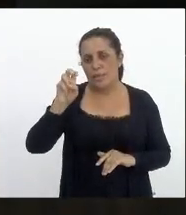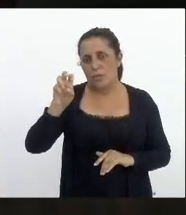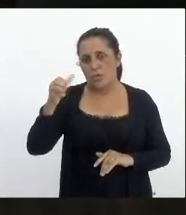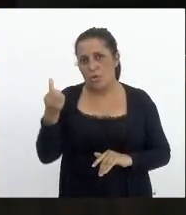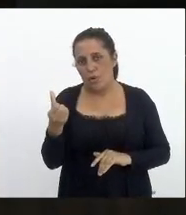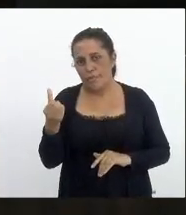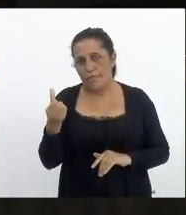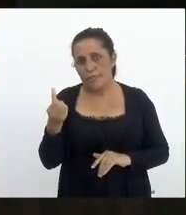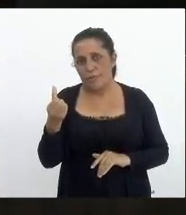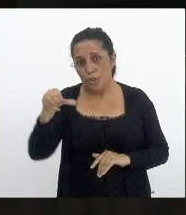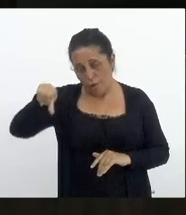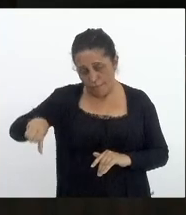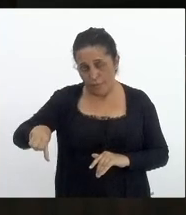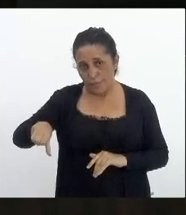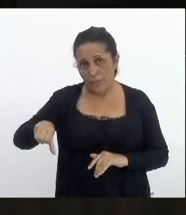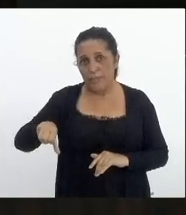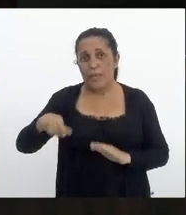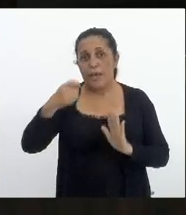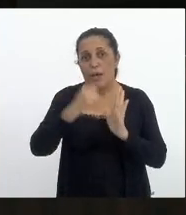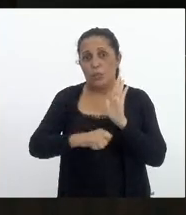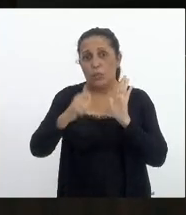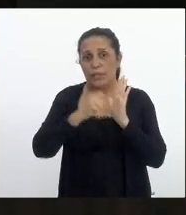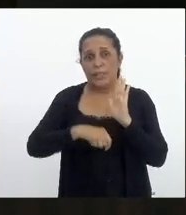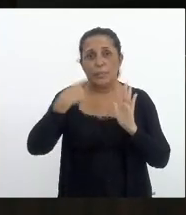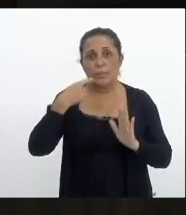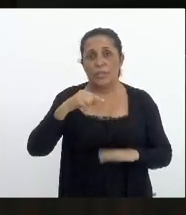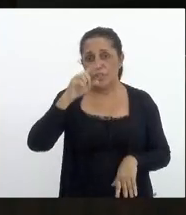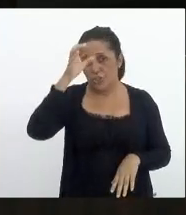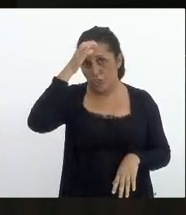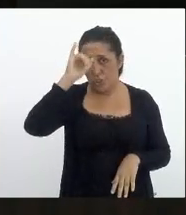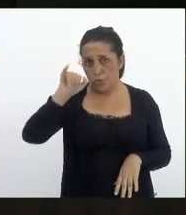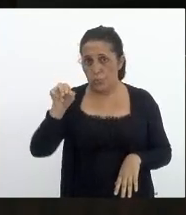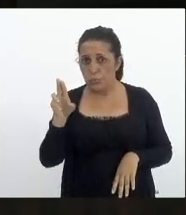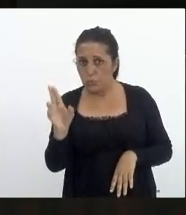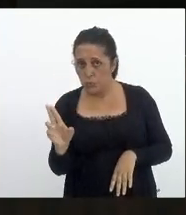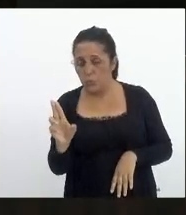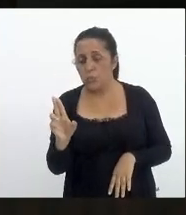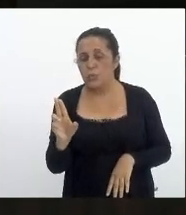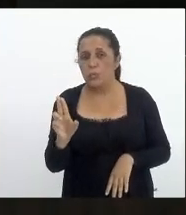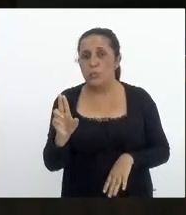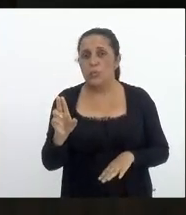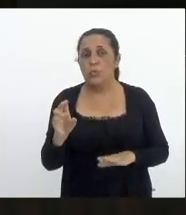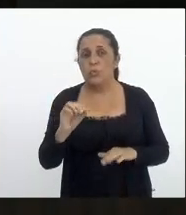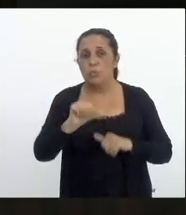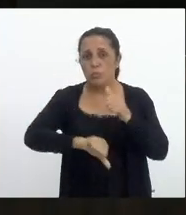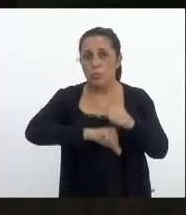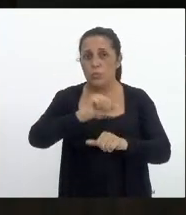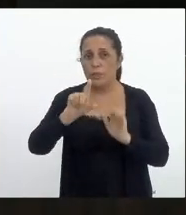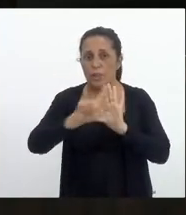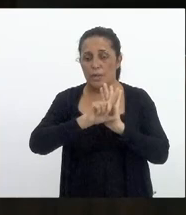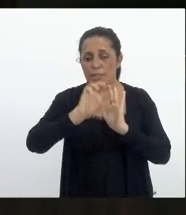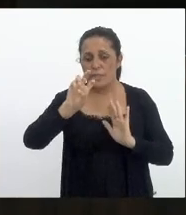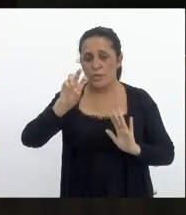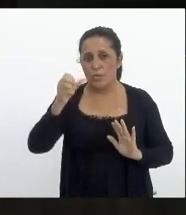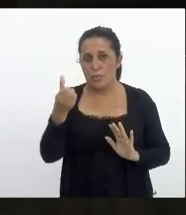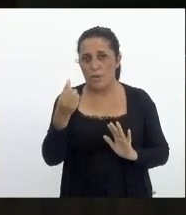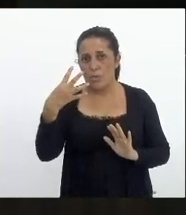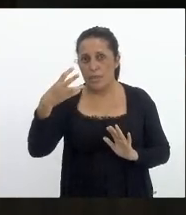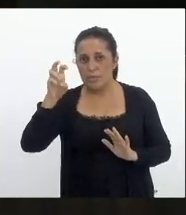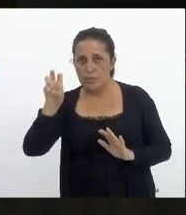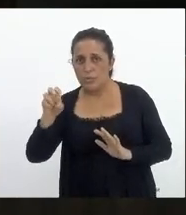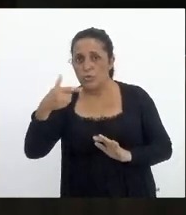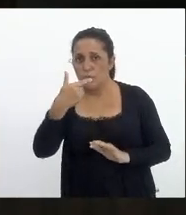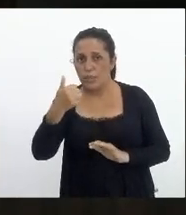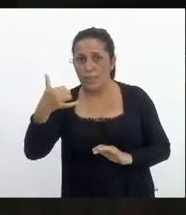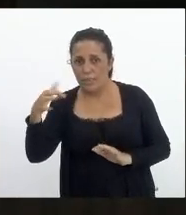autoria da deputada Tia Ju que altera a lei número 5645 de 2010 inclui no calendário oficial